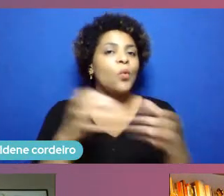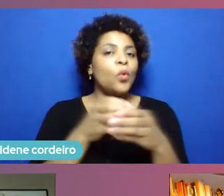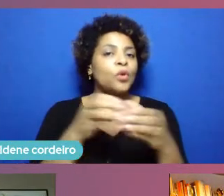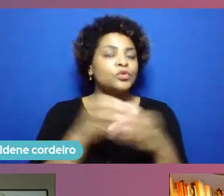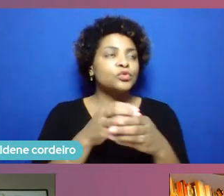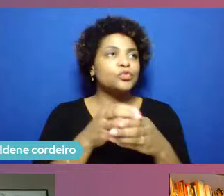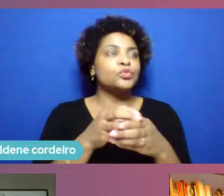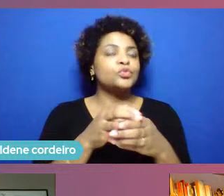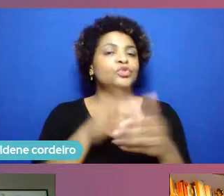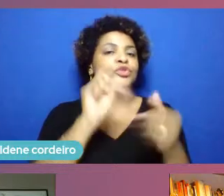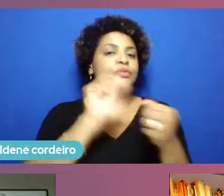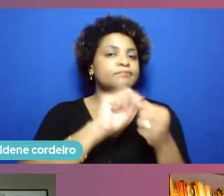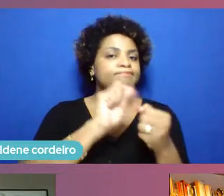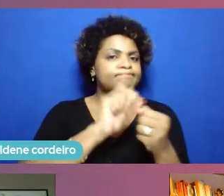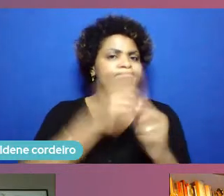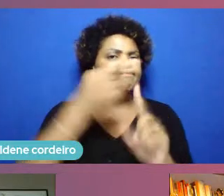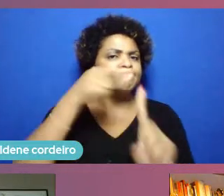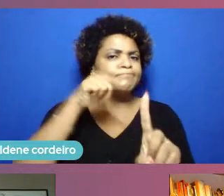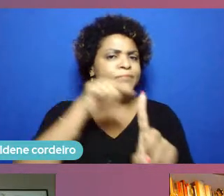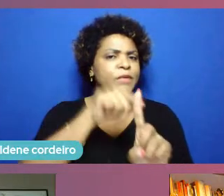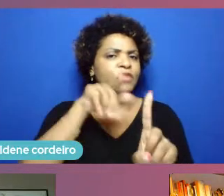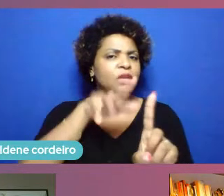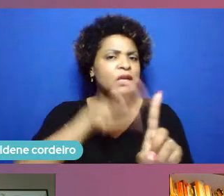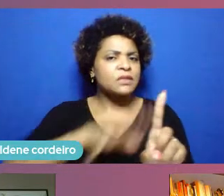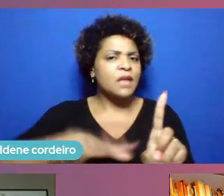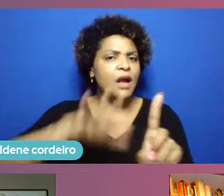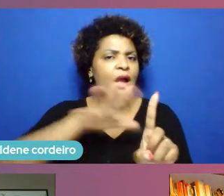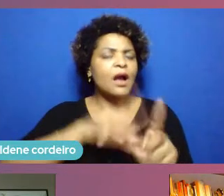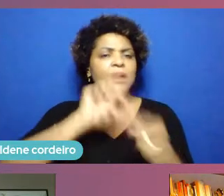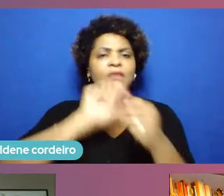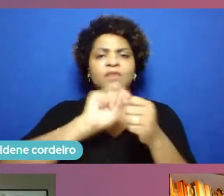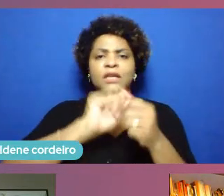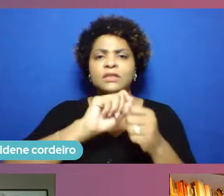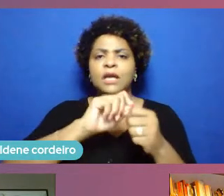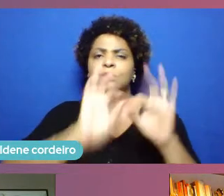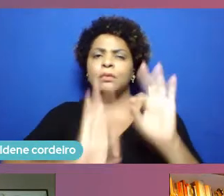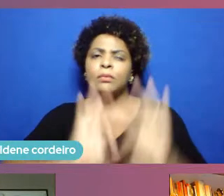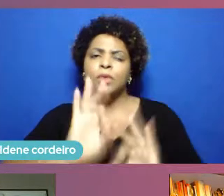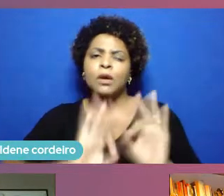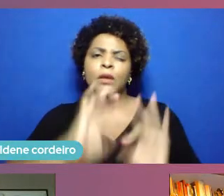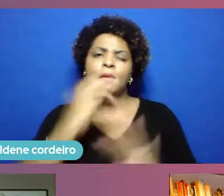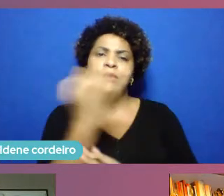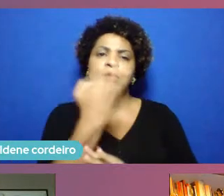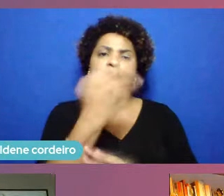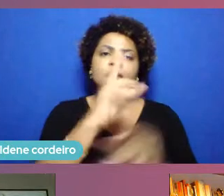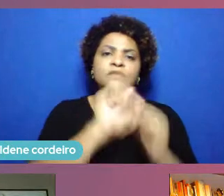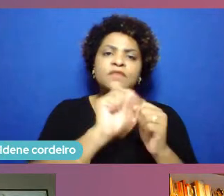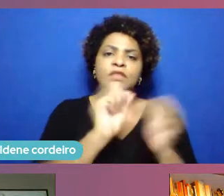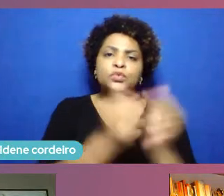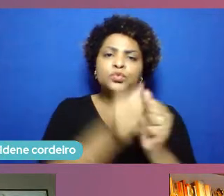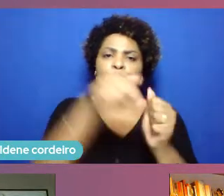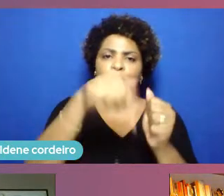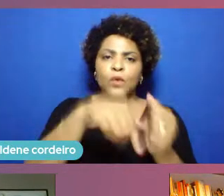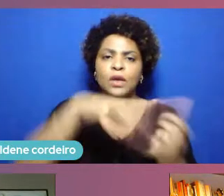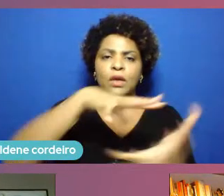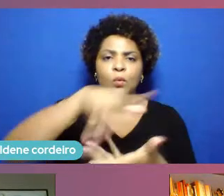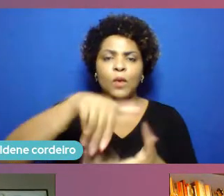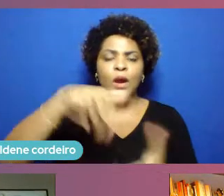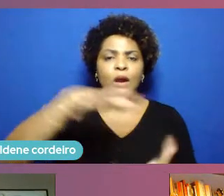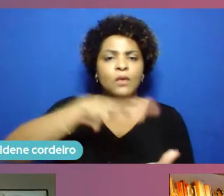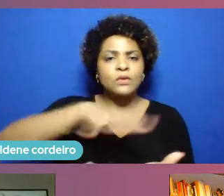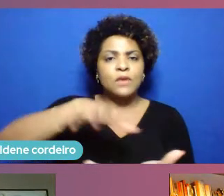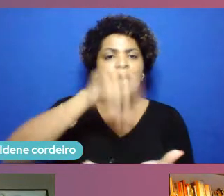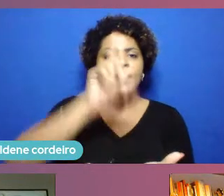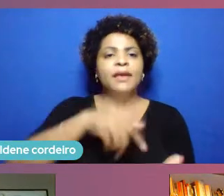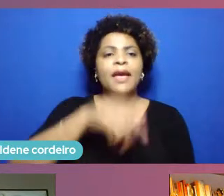área. Alguns de programas importantes que a gente vem construindo, junto com o ecossistema, aqui, com o Porto Digital, eu destacaria aqui o Embarque Digital,